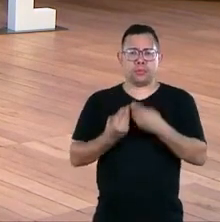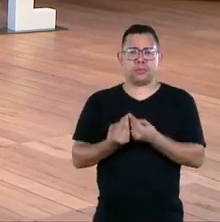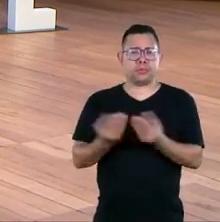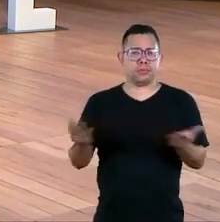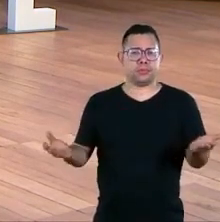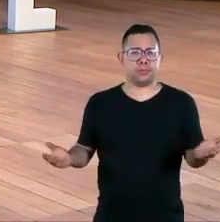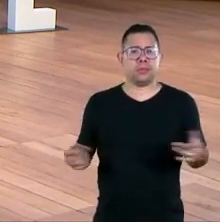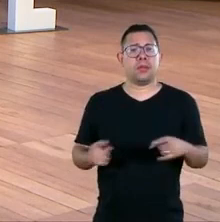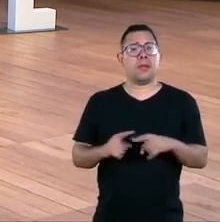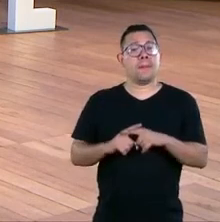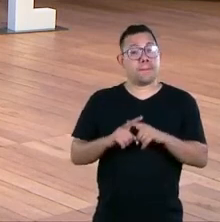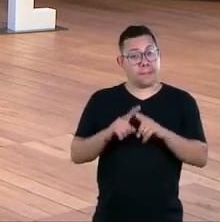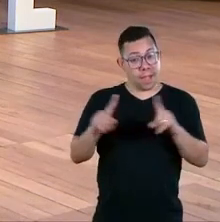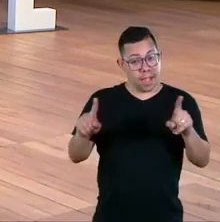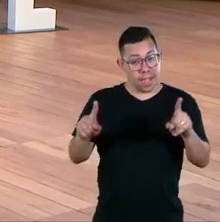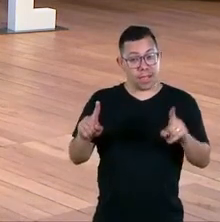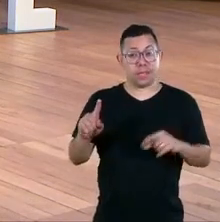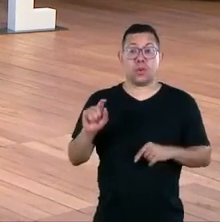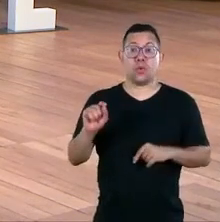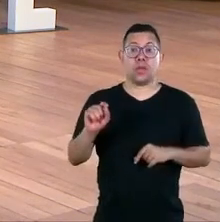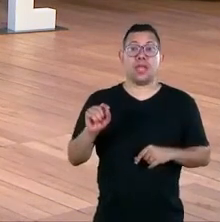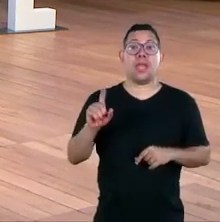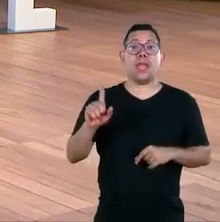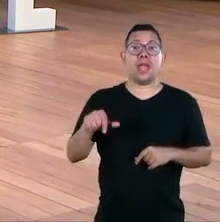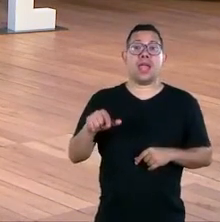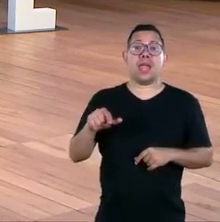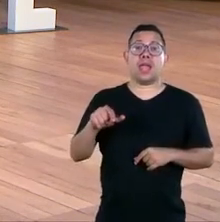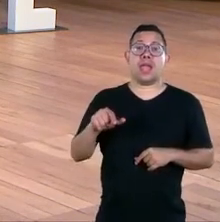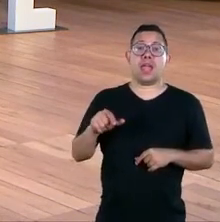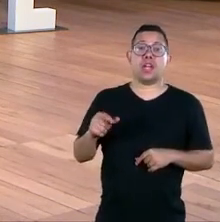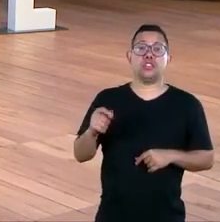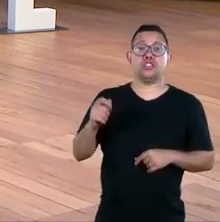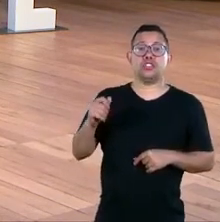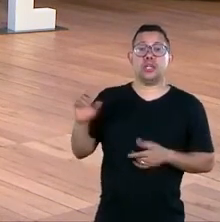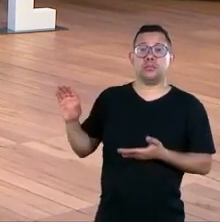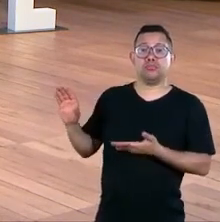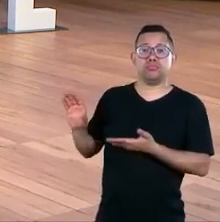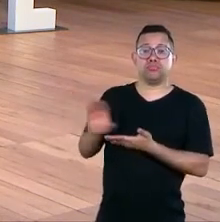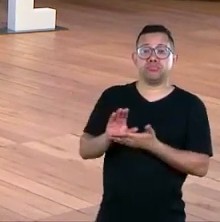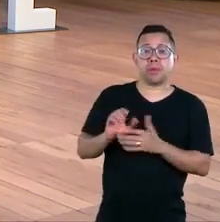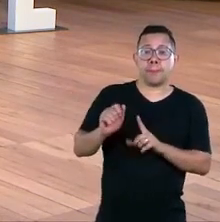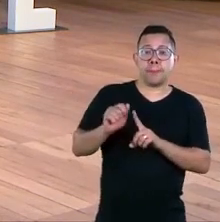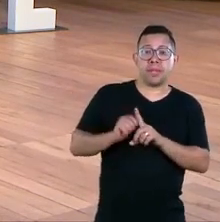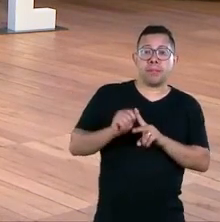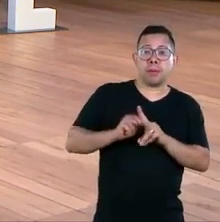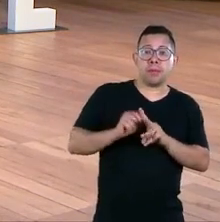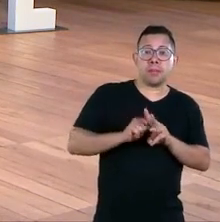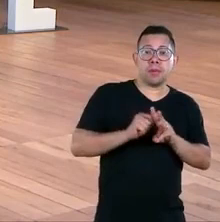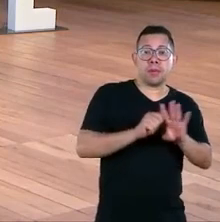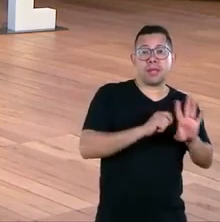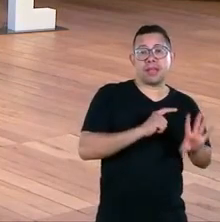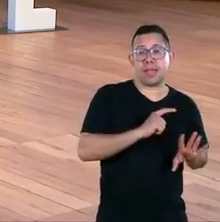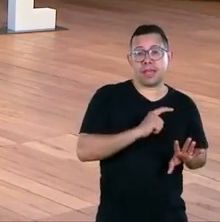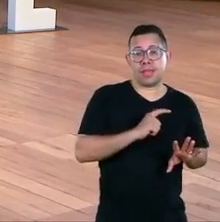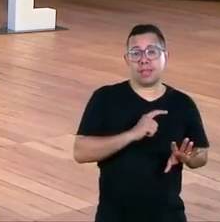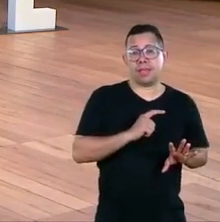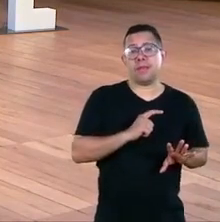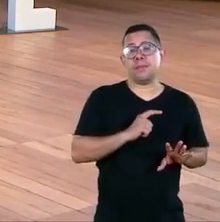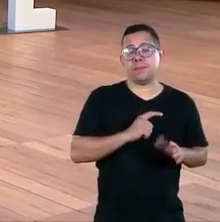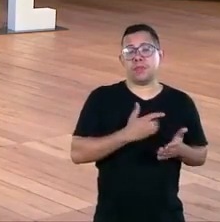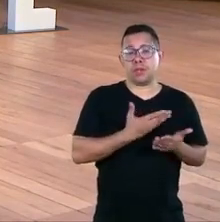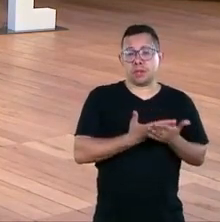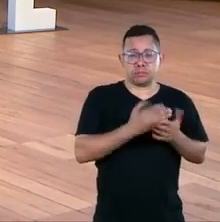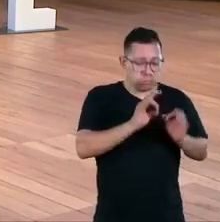que tem uma fonte de financiamento que é um pouco mais recorrente vamos dizer assim mas no terceiro setor tem uma infraestrutura